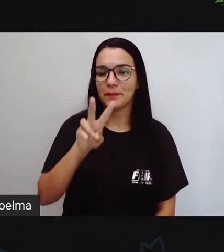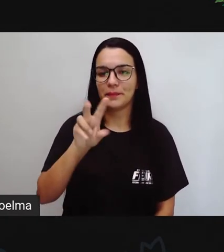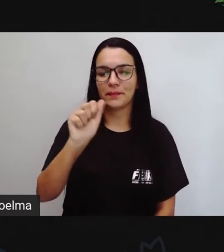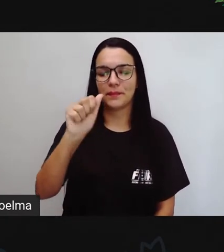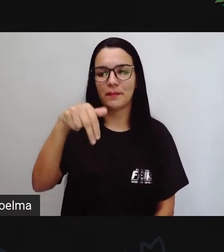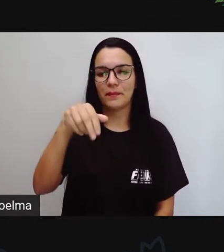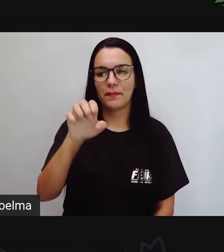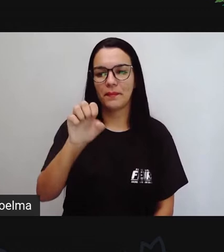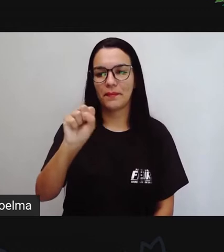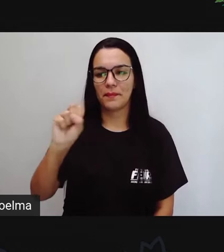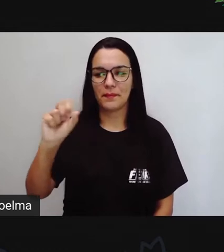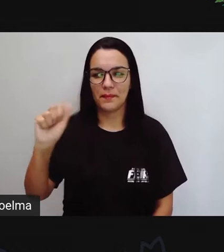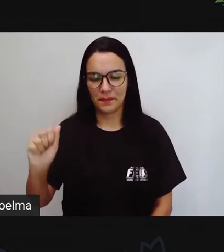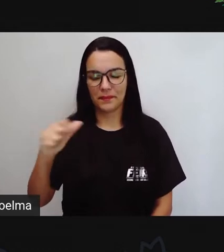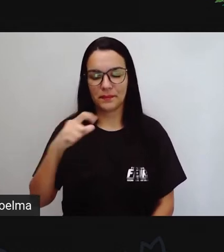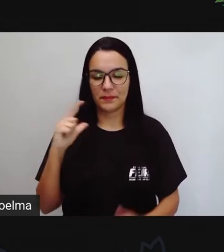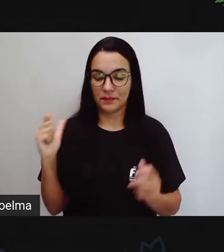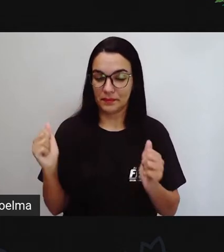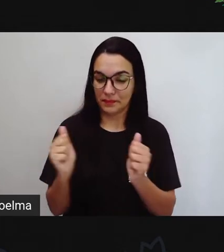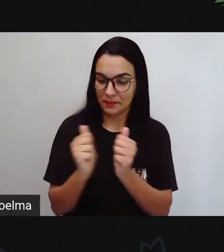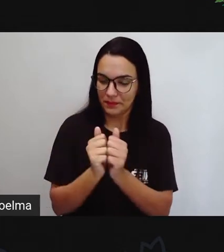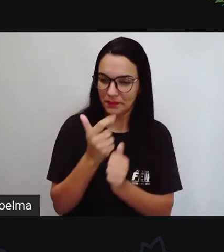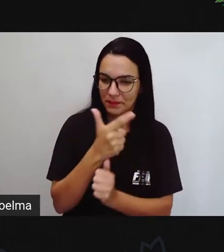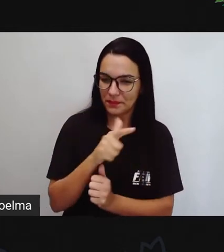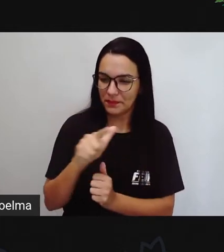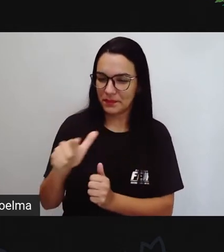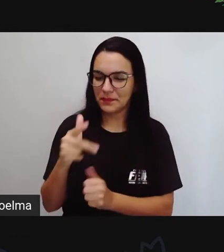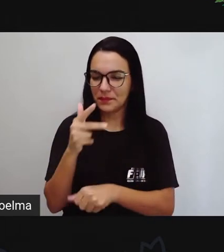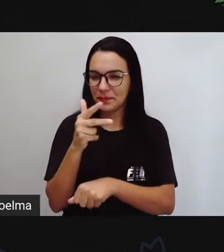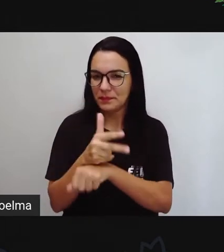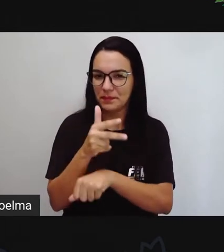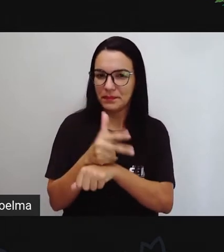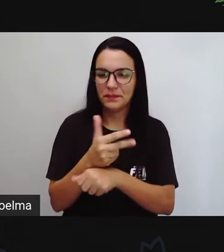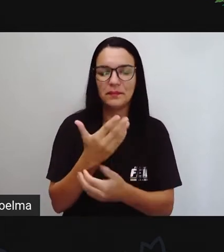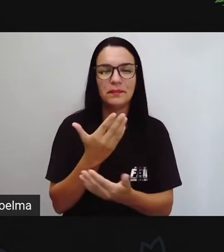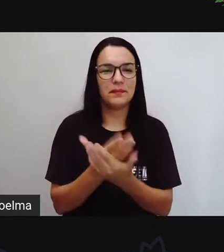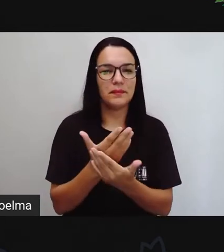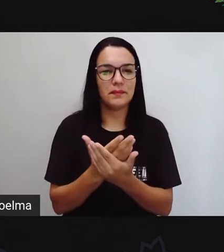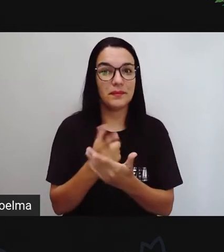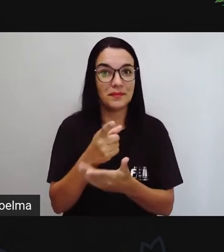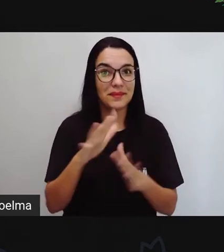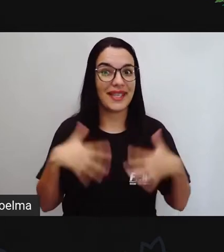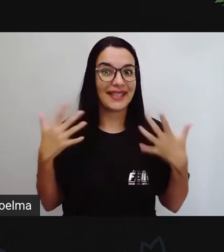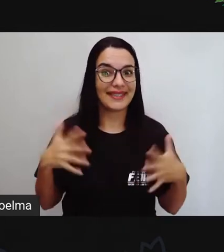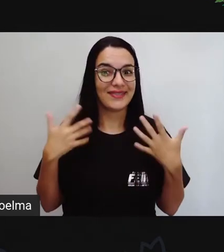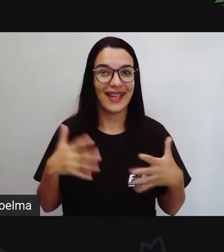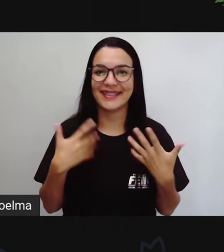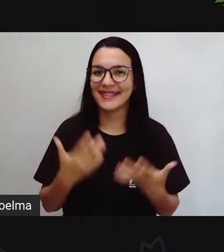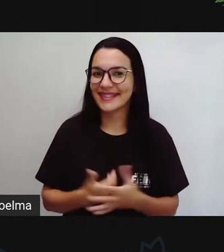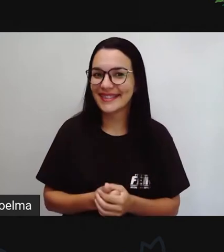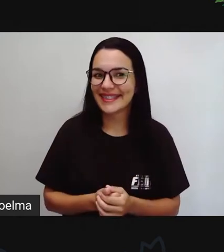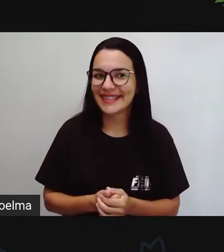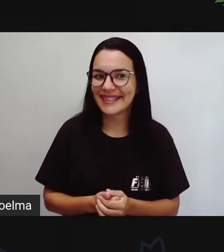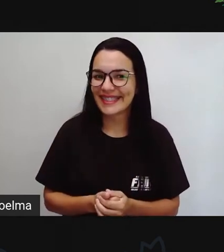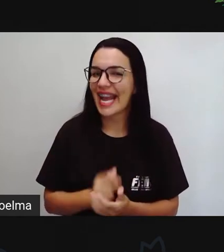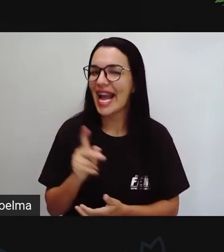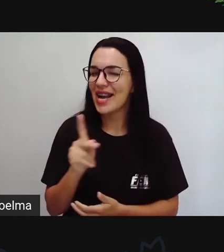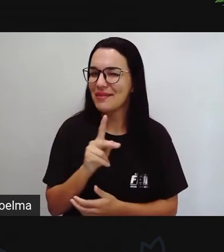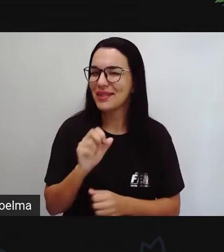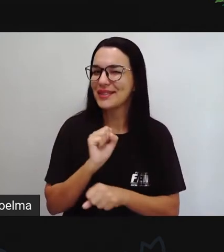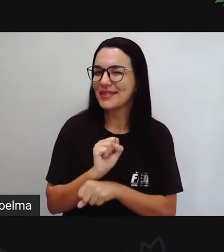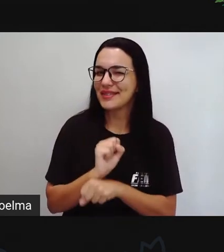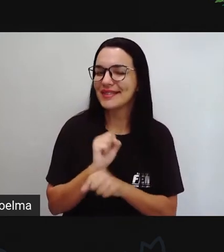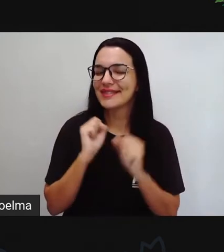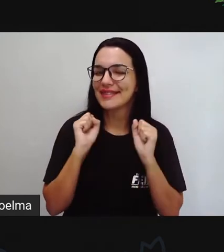e estou aqui para começarmos mais uma videoaula. E aí, estão animados? Olhem só, a Pró espera que